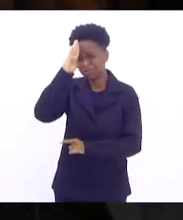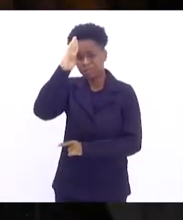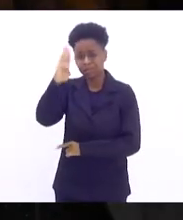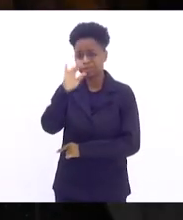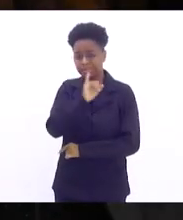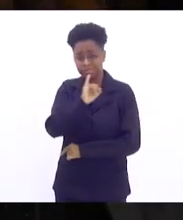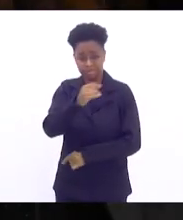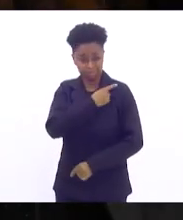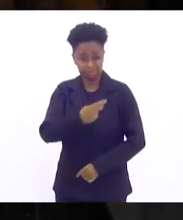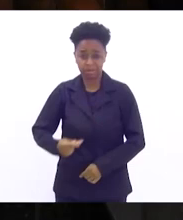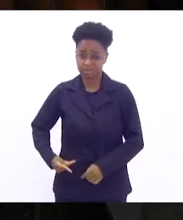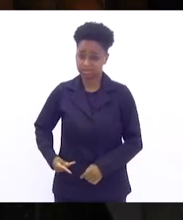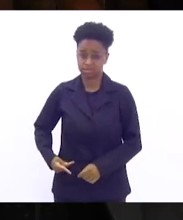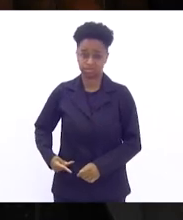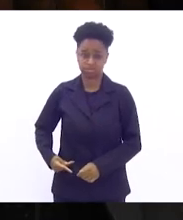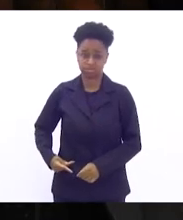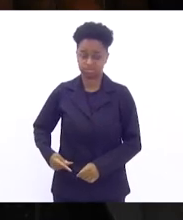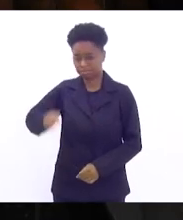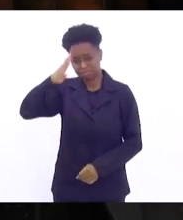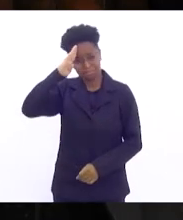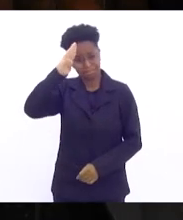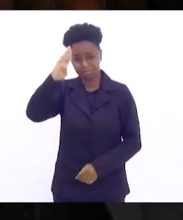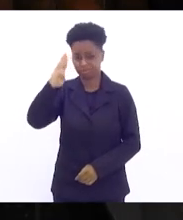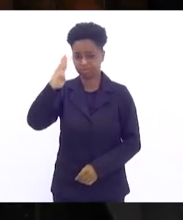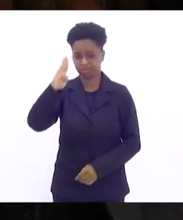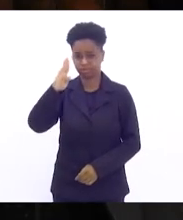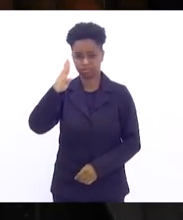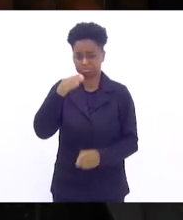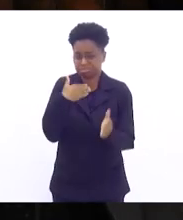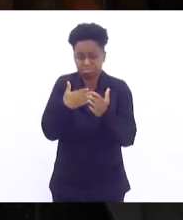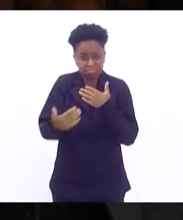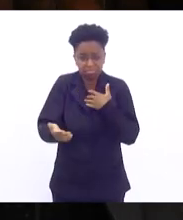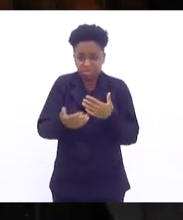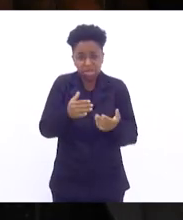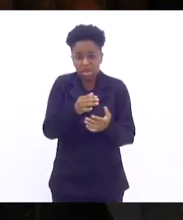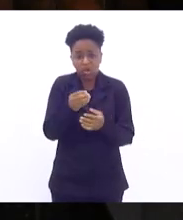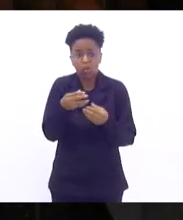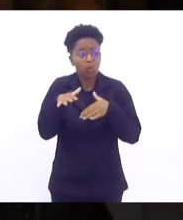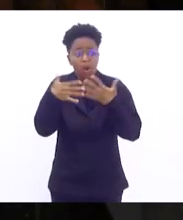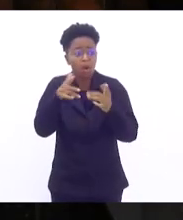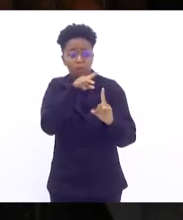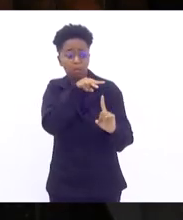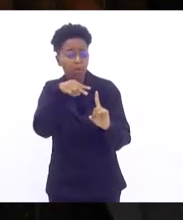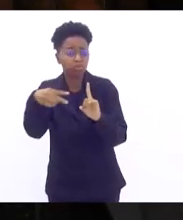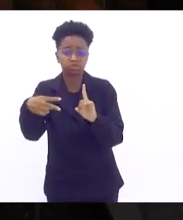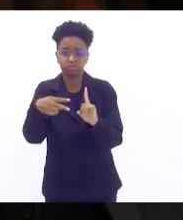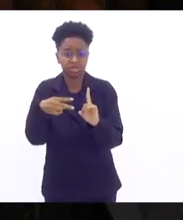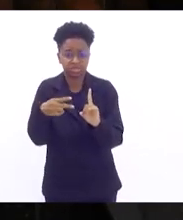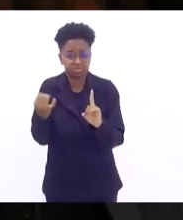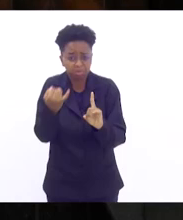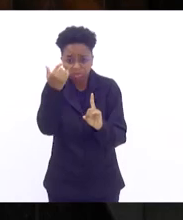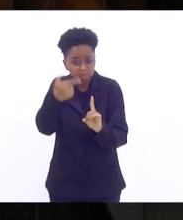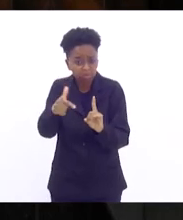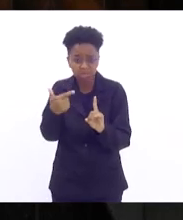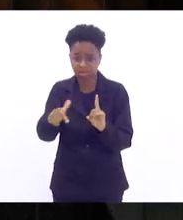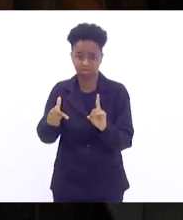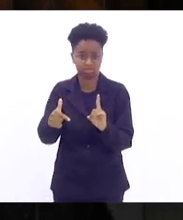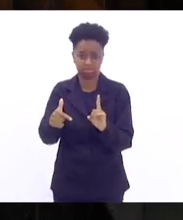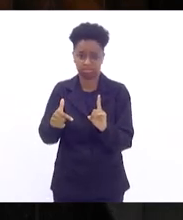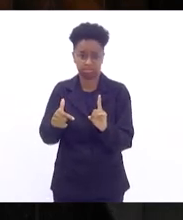eu for presidente da república. Não importa a concepção ideológica que a gente aqui tem.